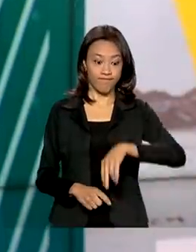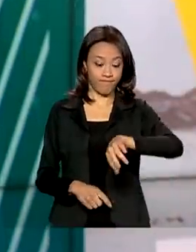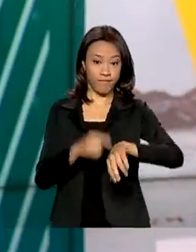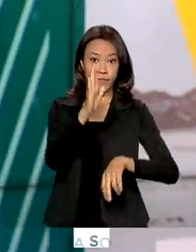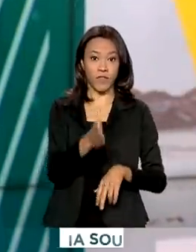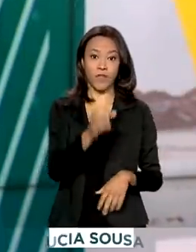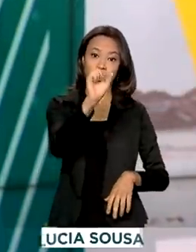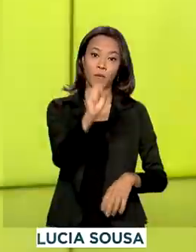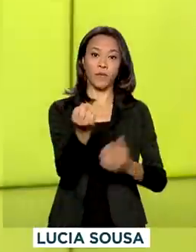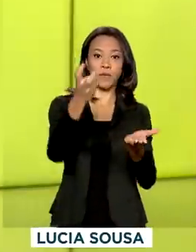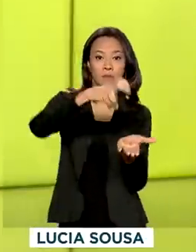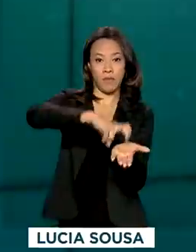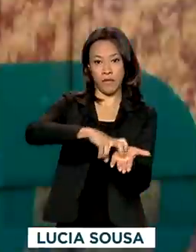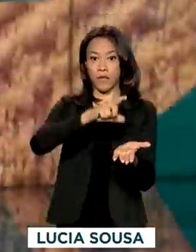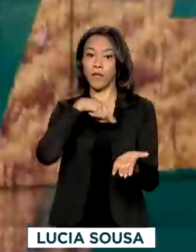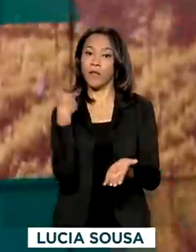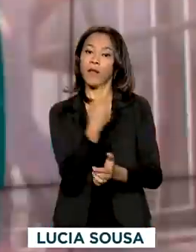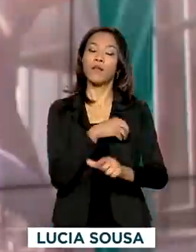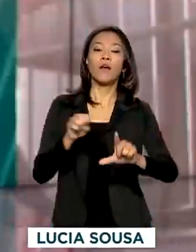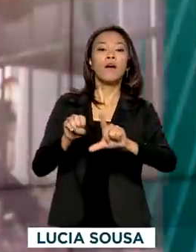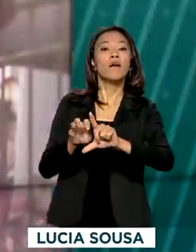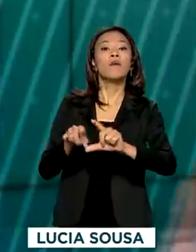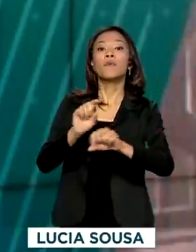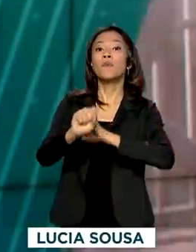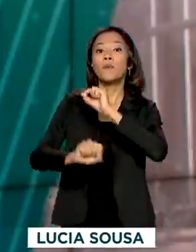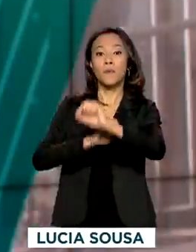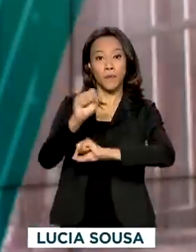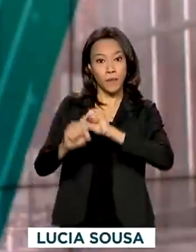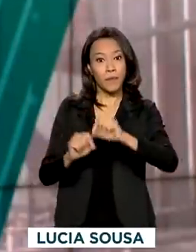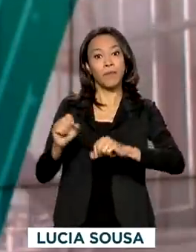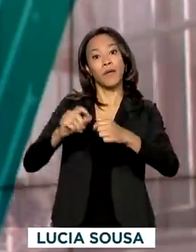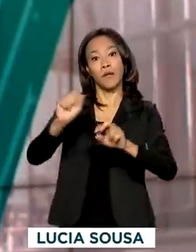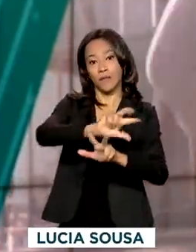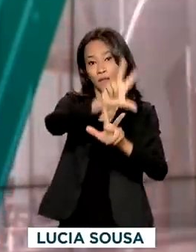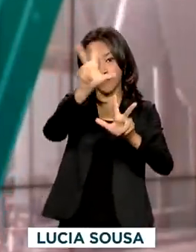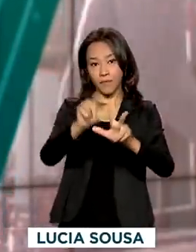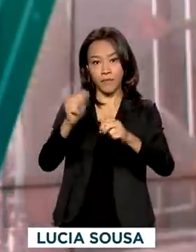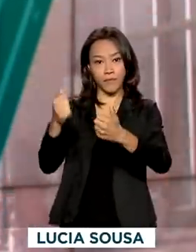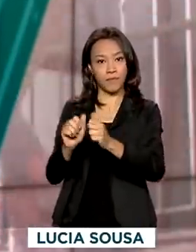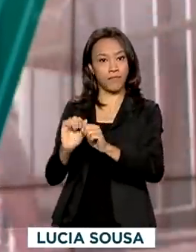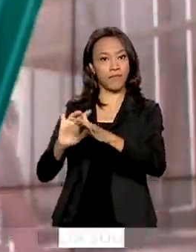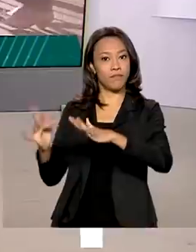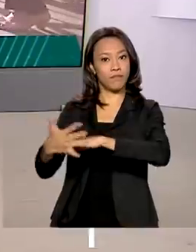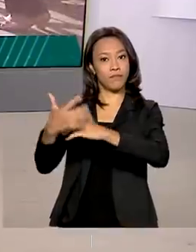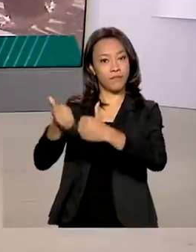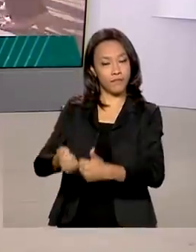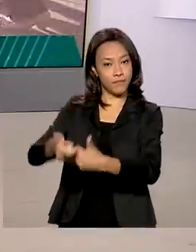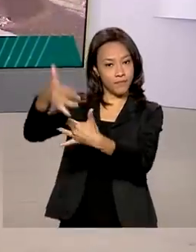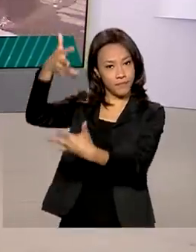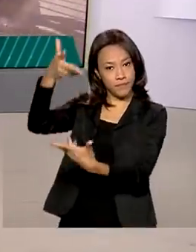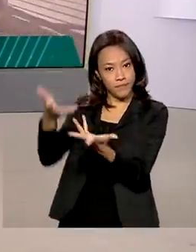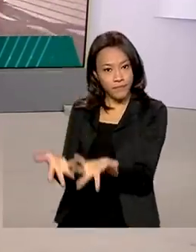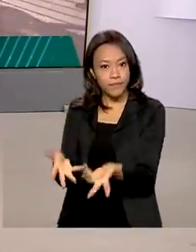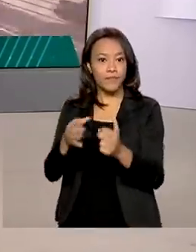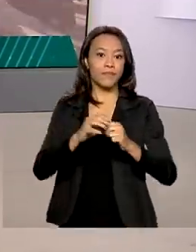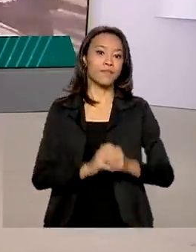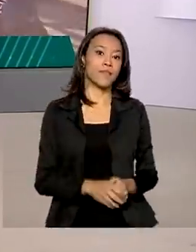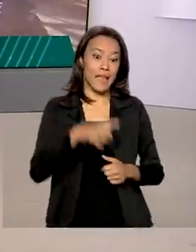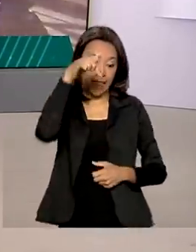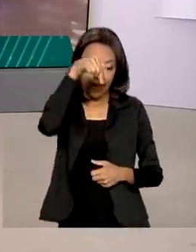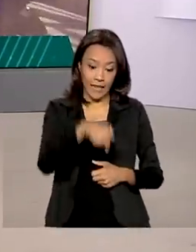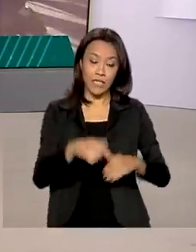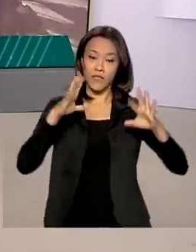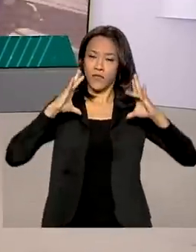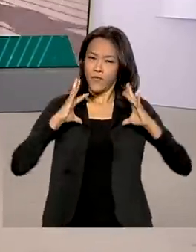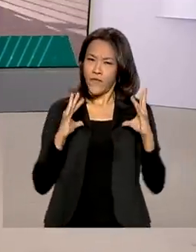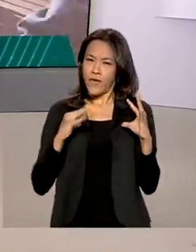Oito horas da manhã, estamos ao vivo pela TV Brasil e redes sociais. Nesse feriado prolongado,